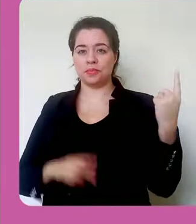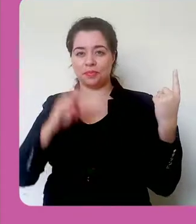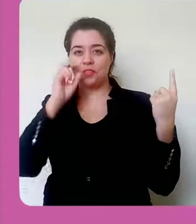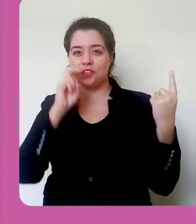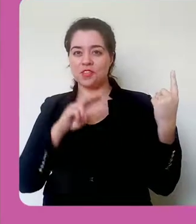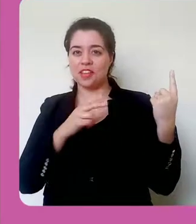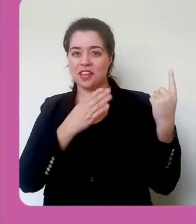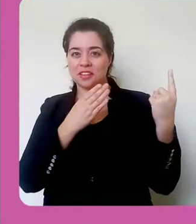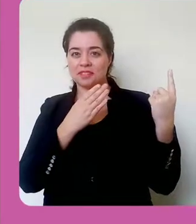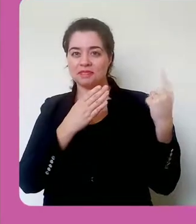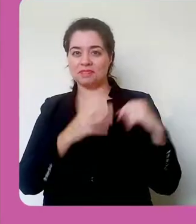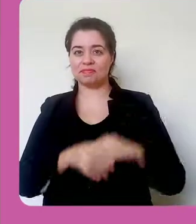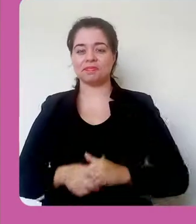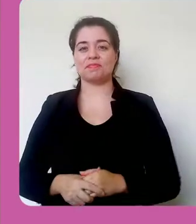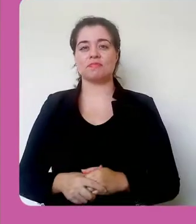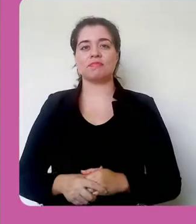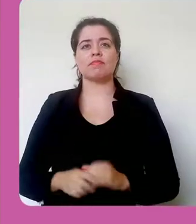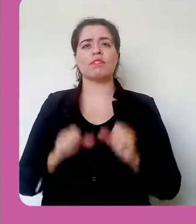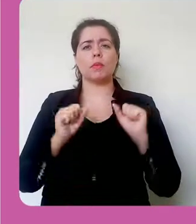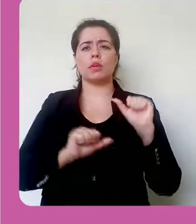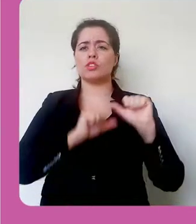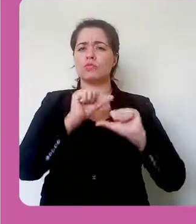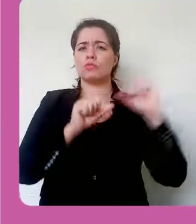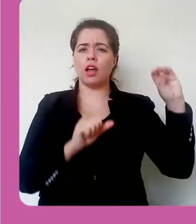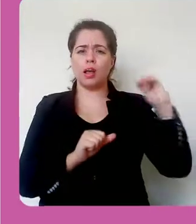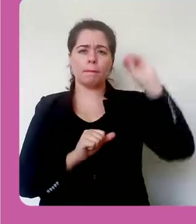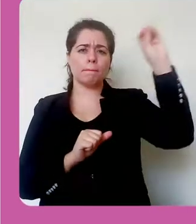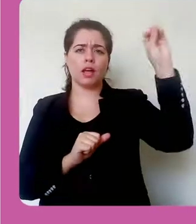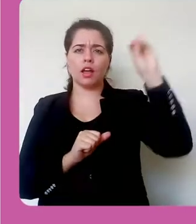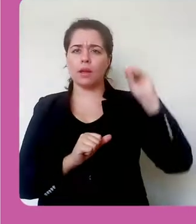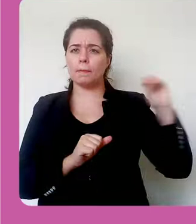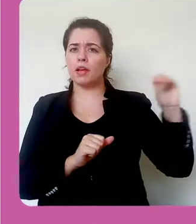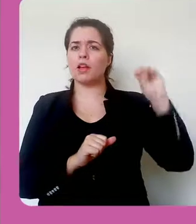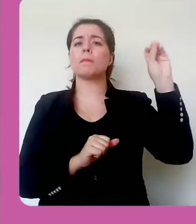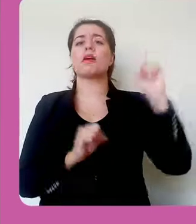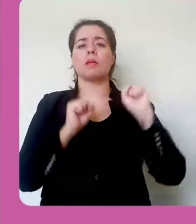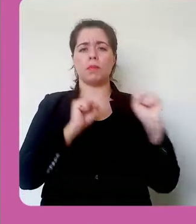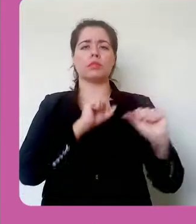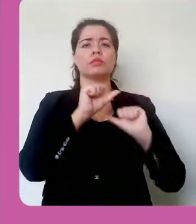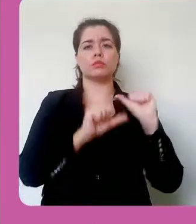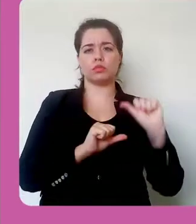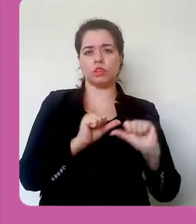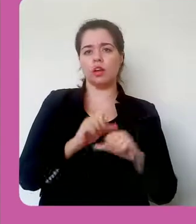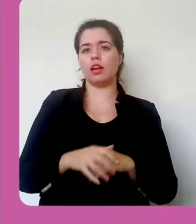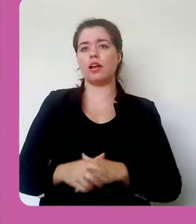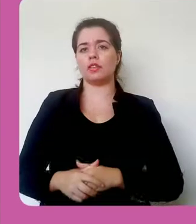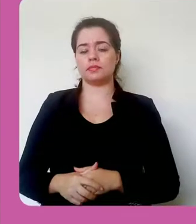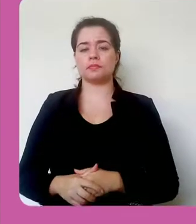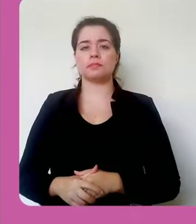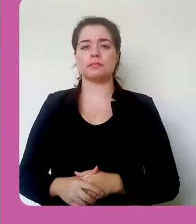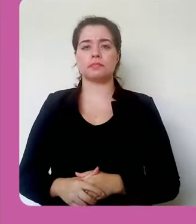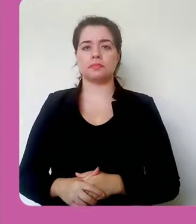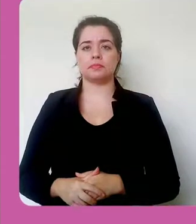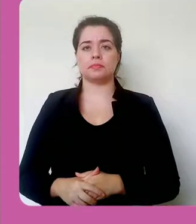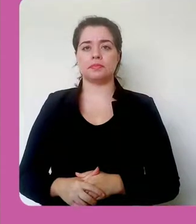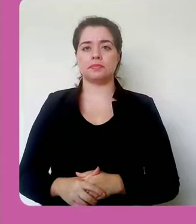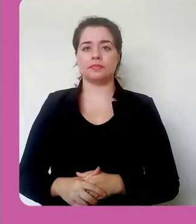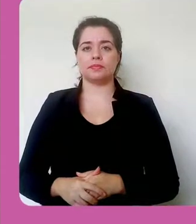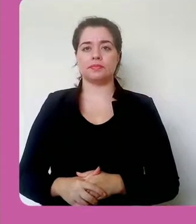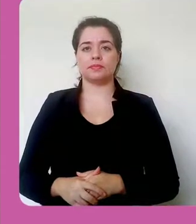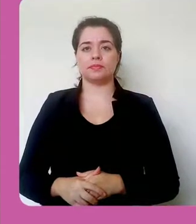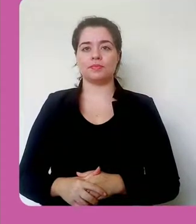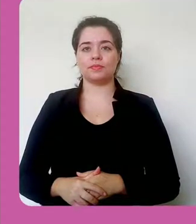as ordens, né? A ordem dos capítulos.